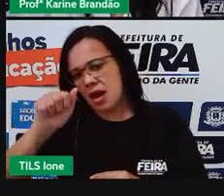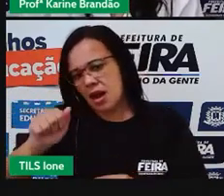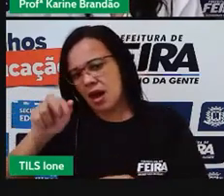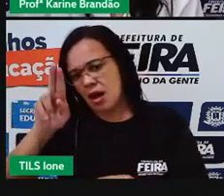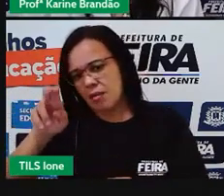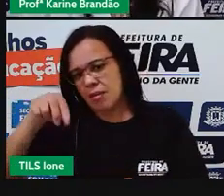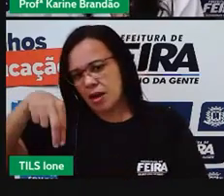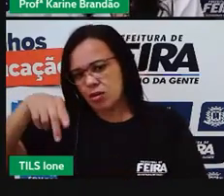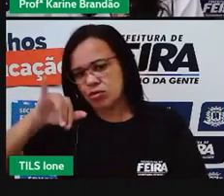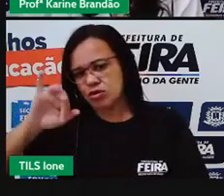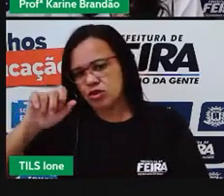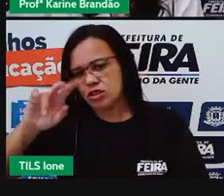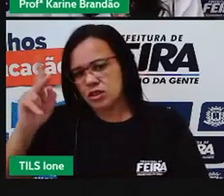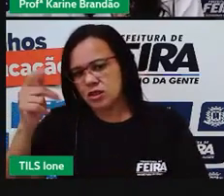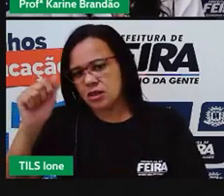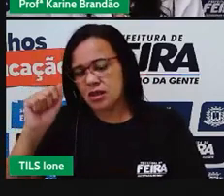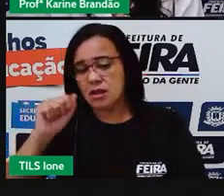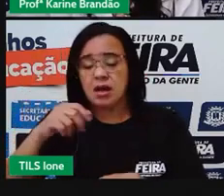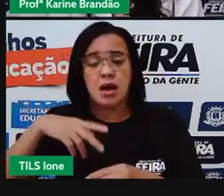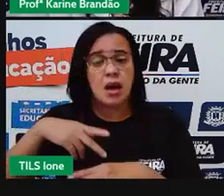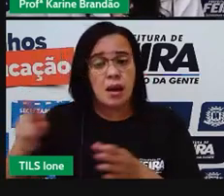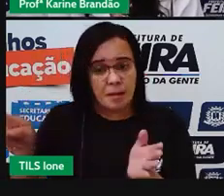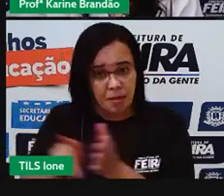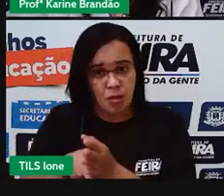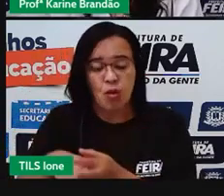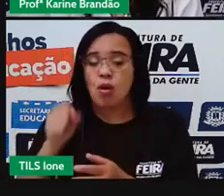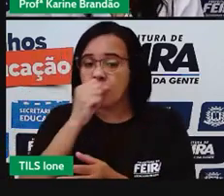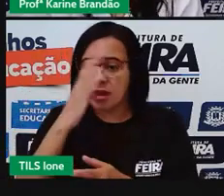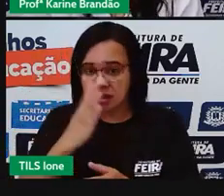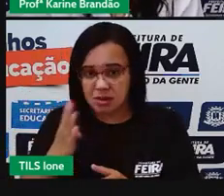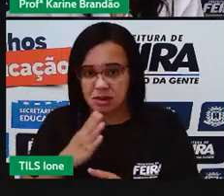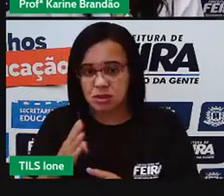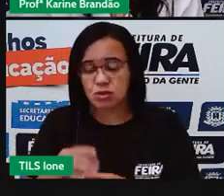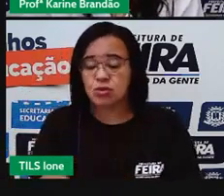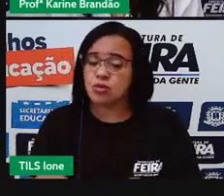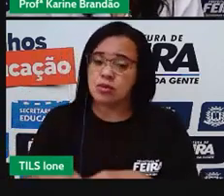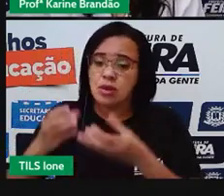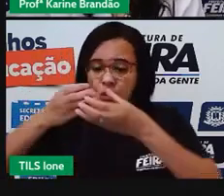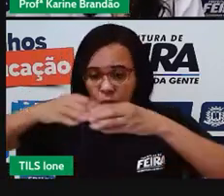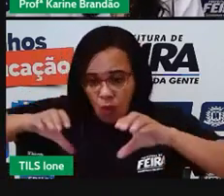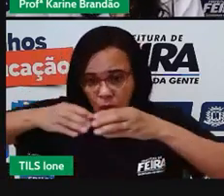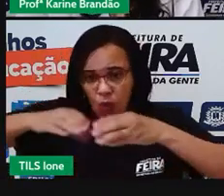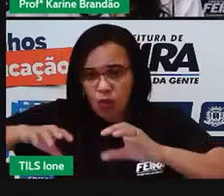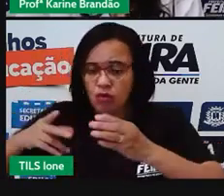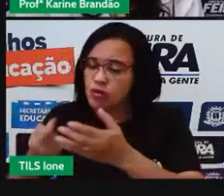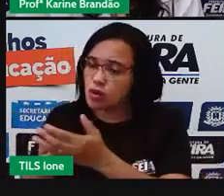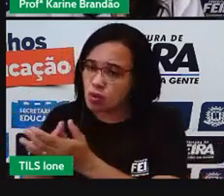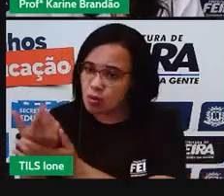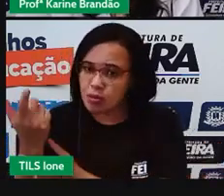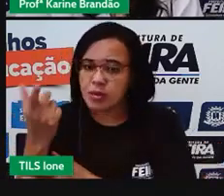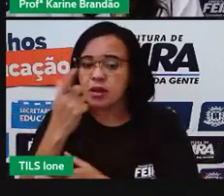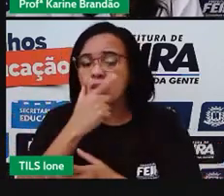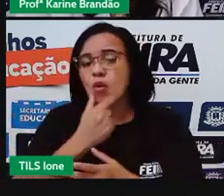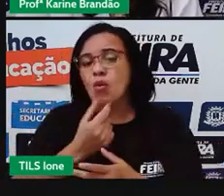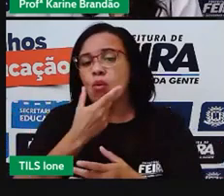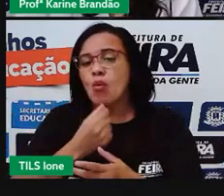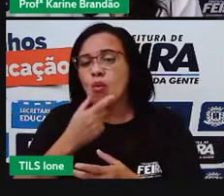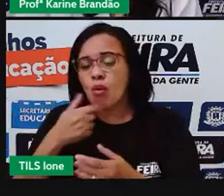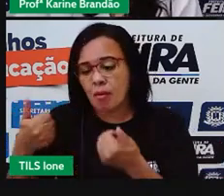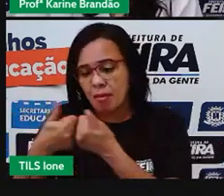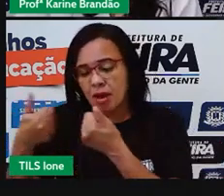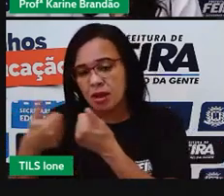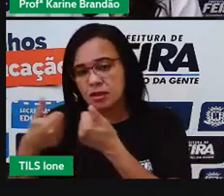E eu comprei os ovos aqui, de um fazendeiro local. O que é acontece? Para esse